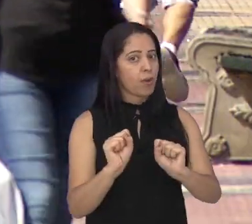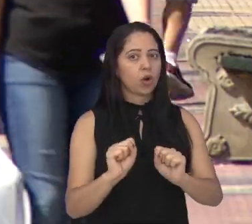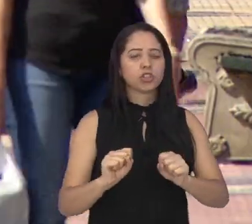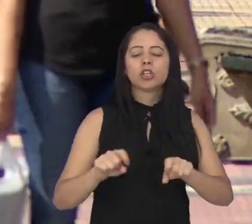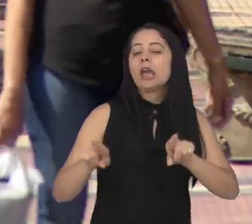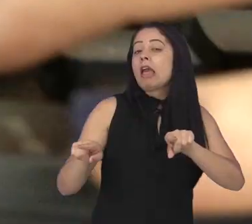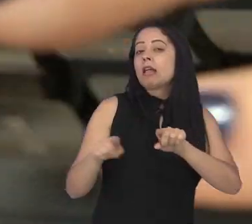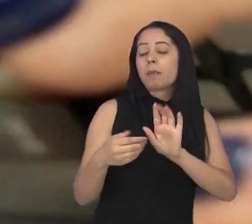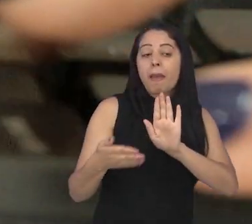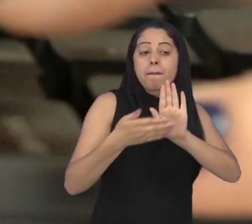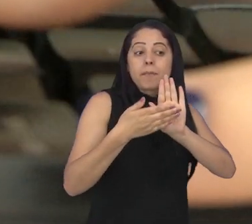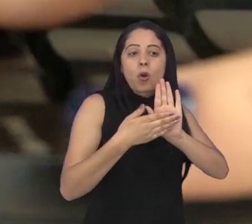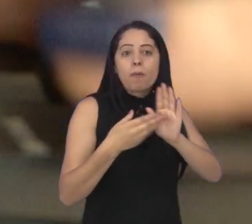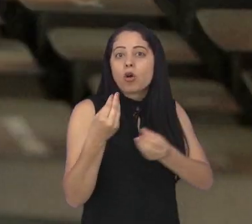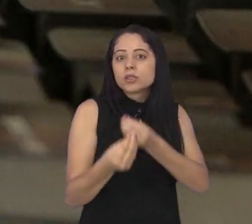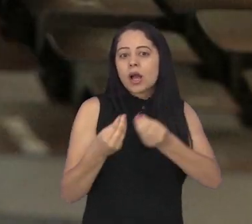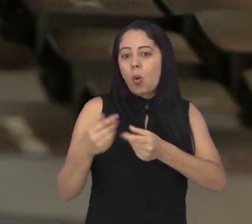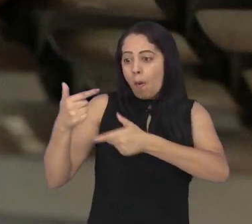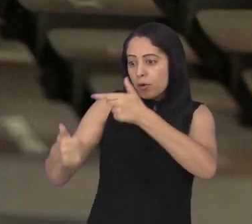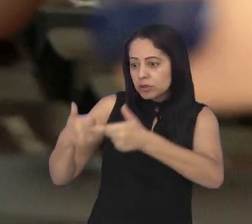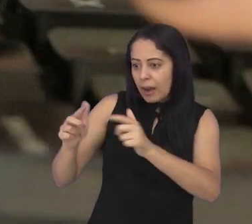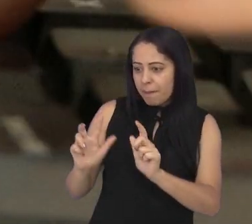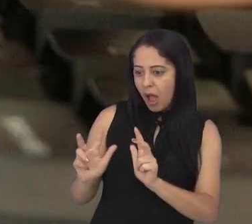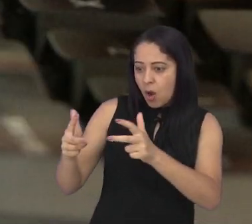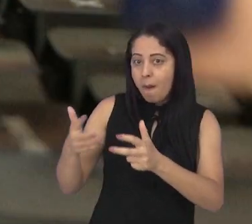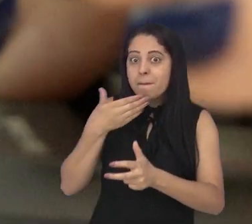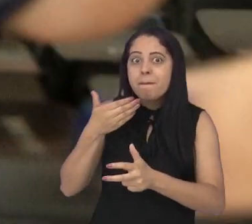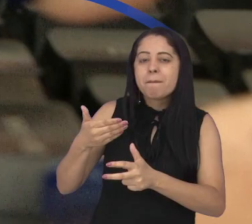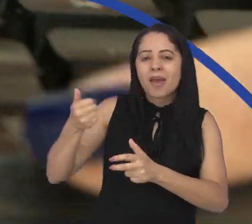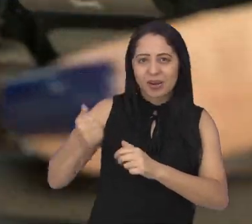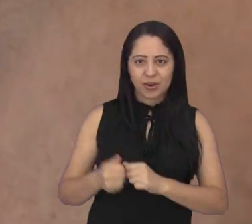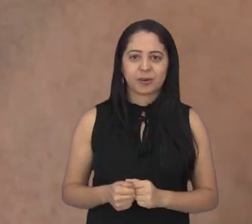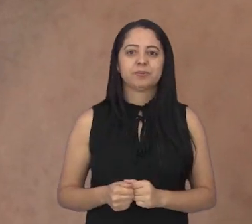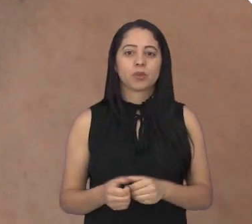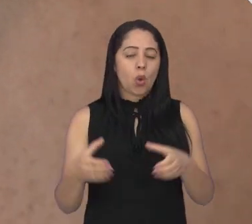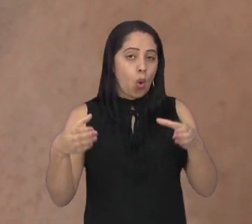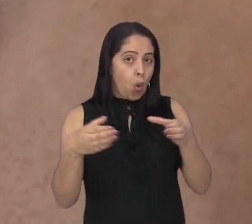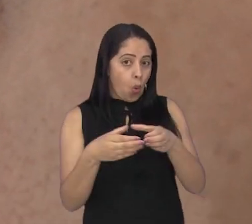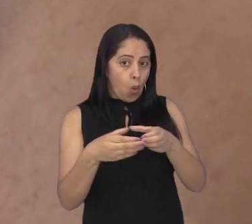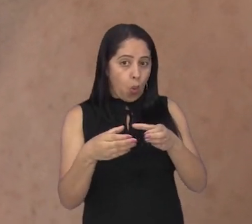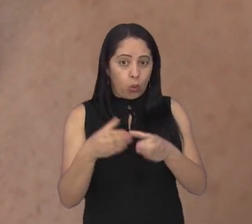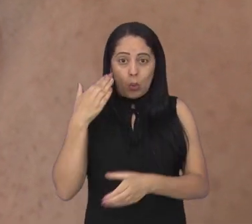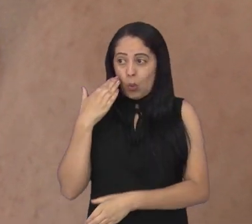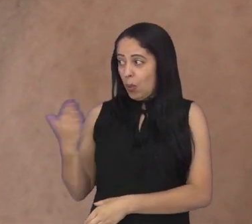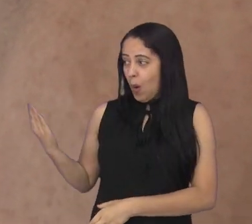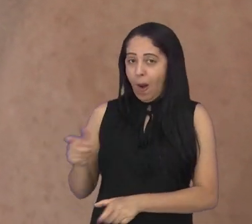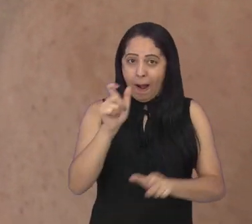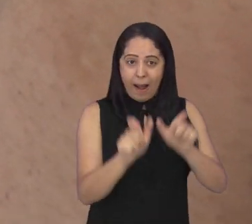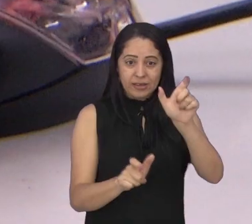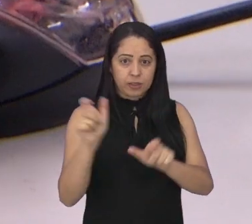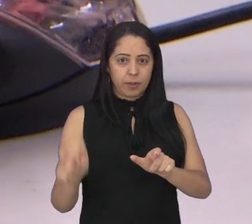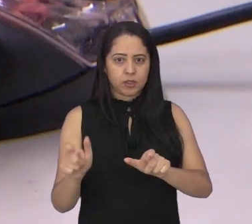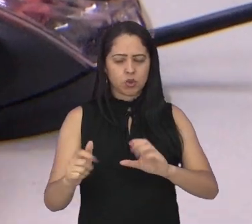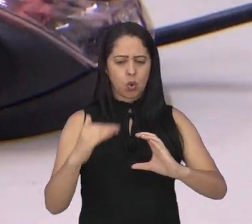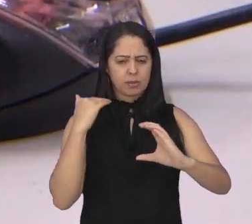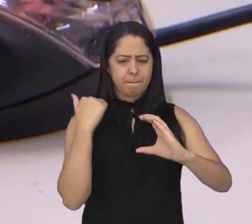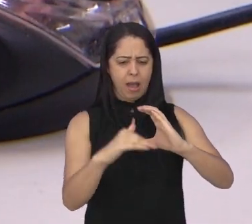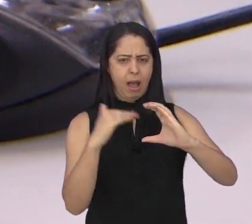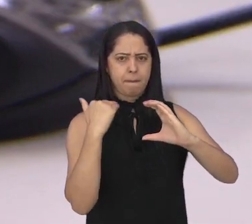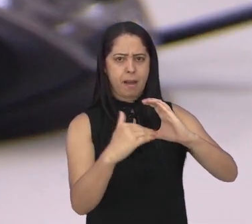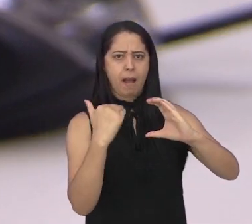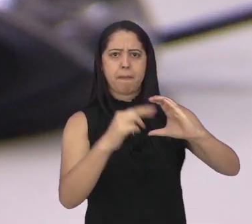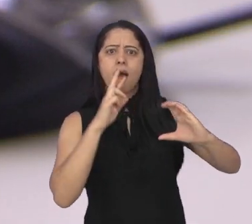críticas e propor melhorias sobre o trabalho da Câmara. Uma equipe de servidores está encarregada de responder